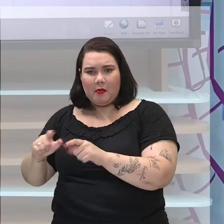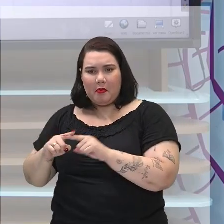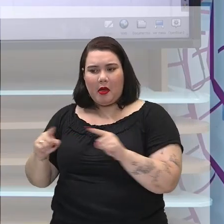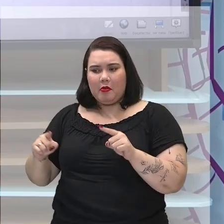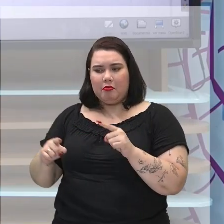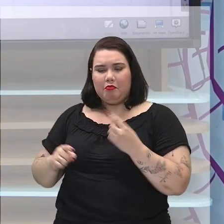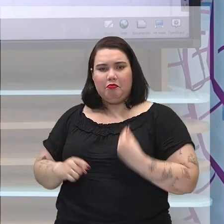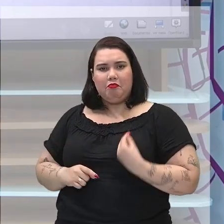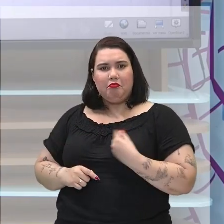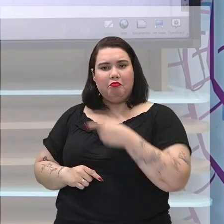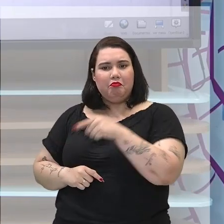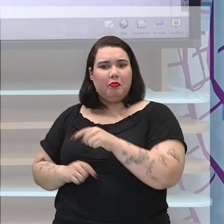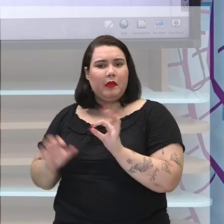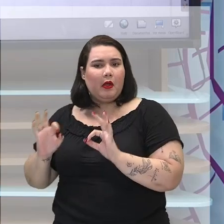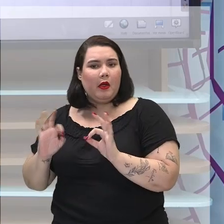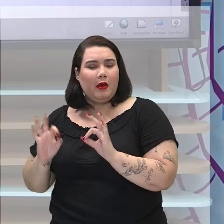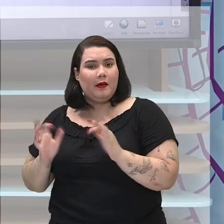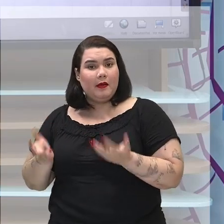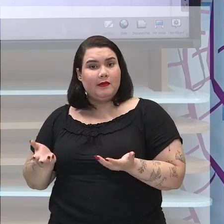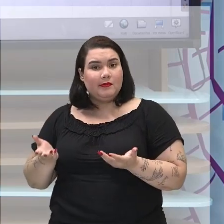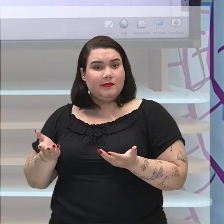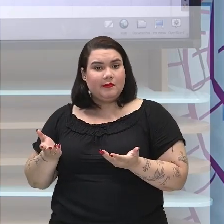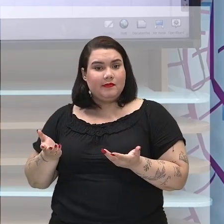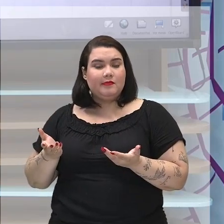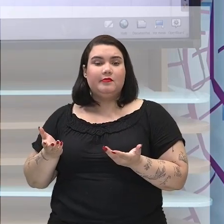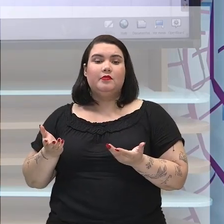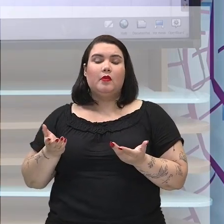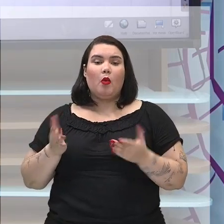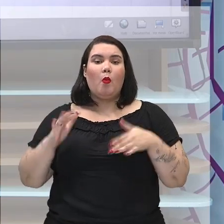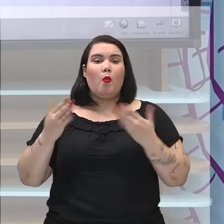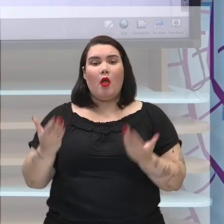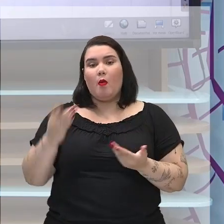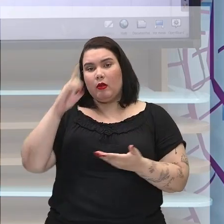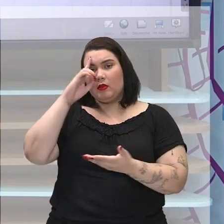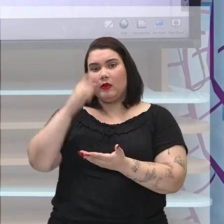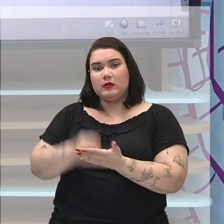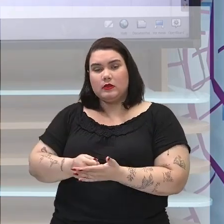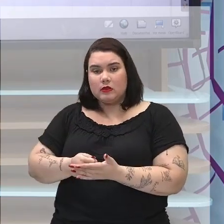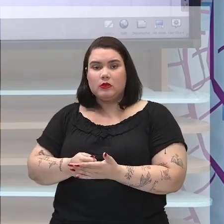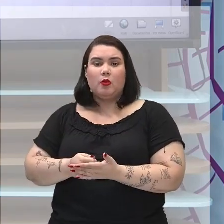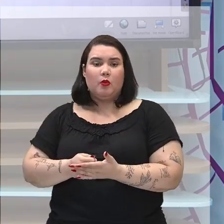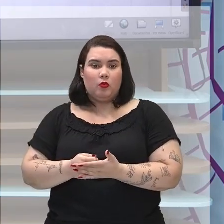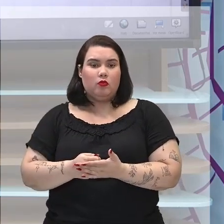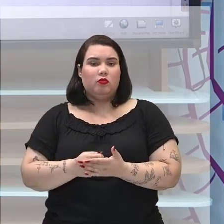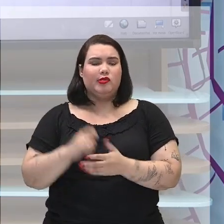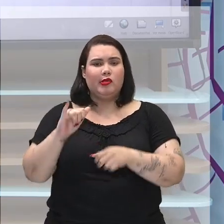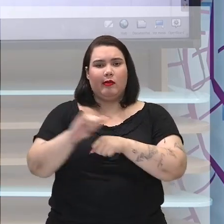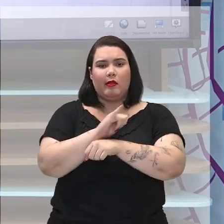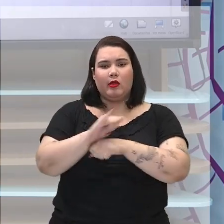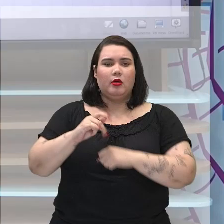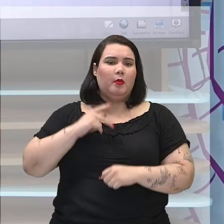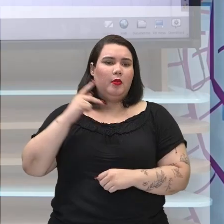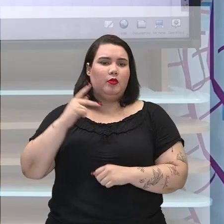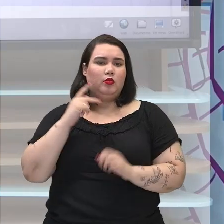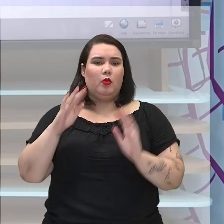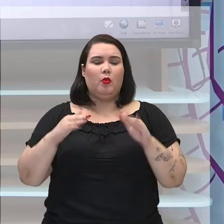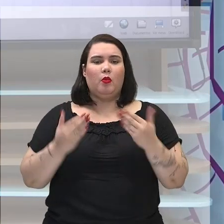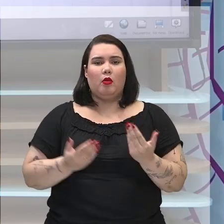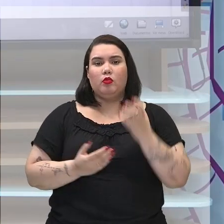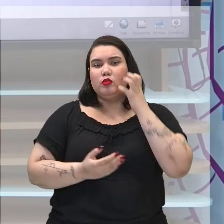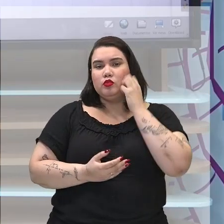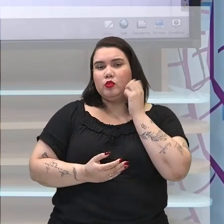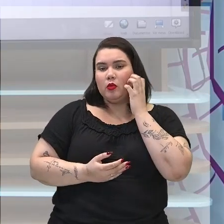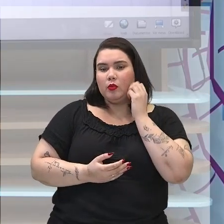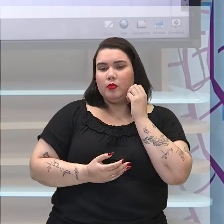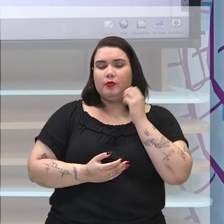e qual foi a decisão tomada qual foi o jogo político tomado por Dom João VI